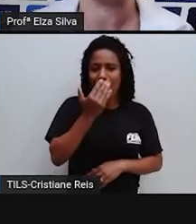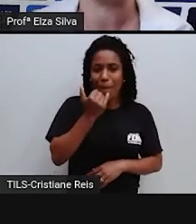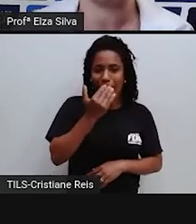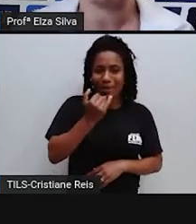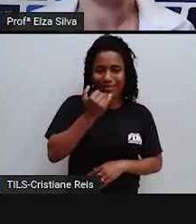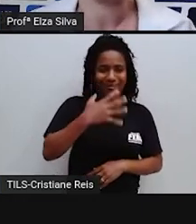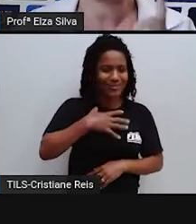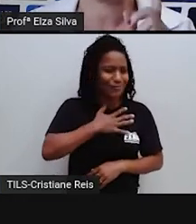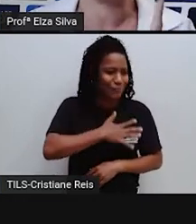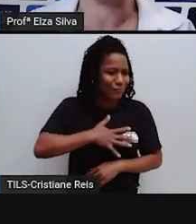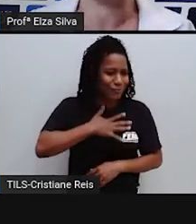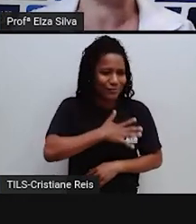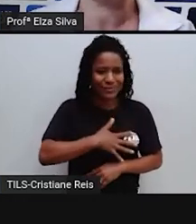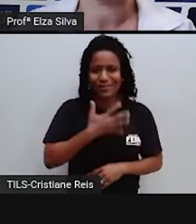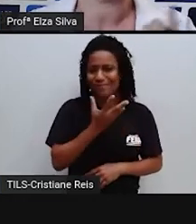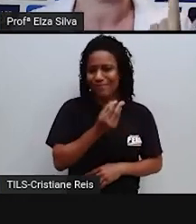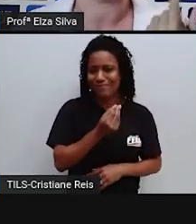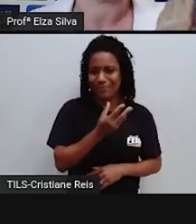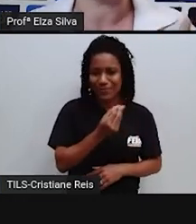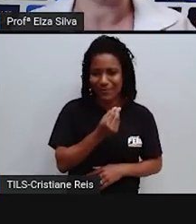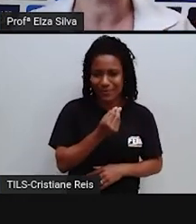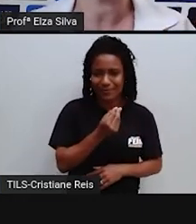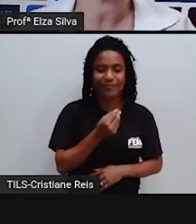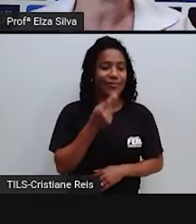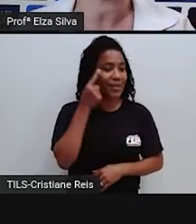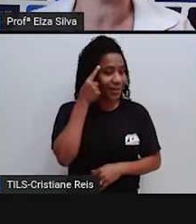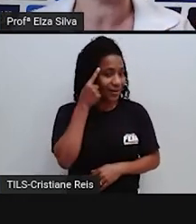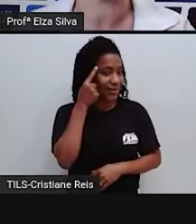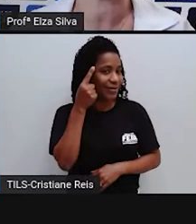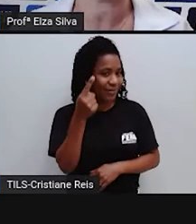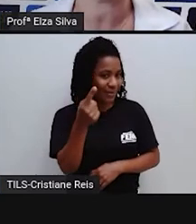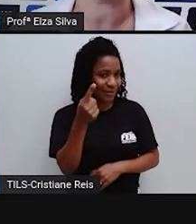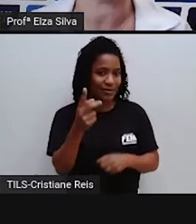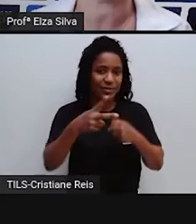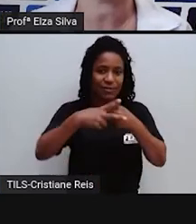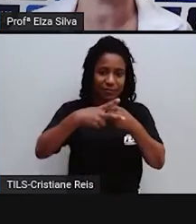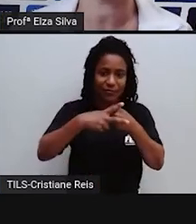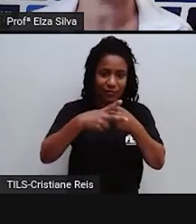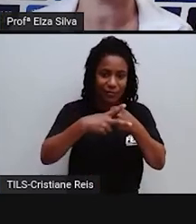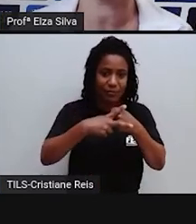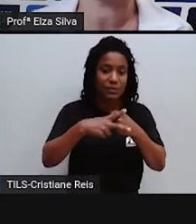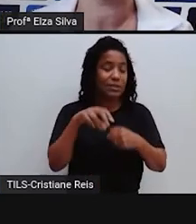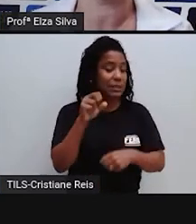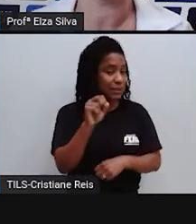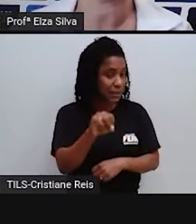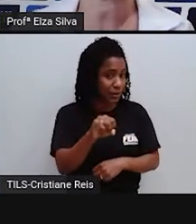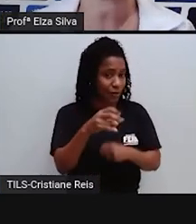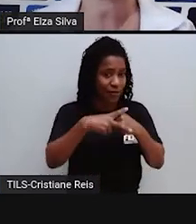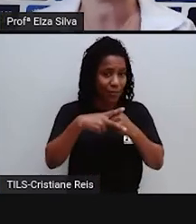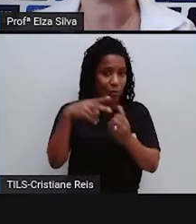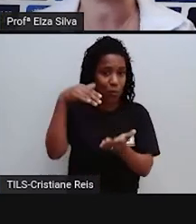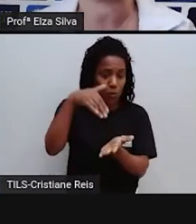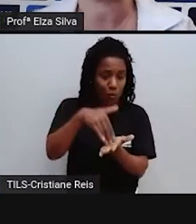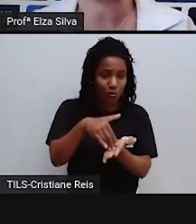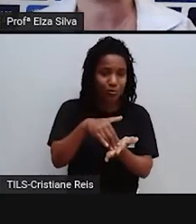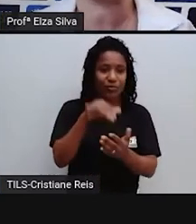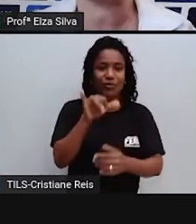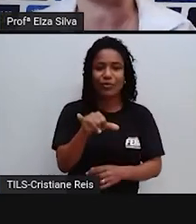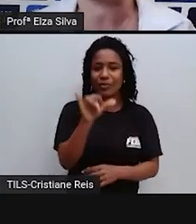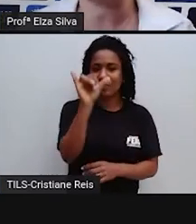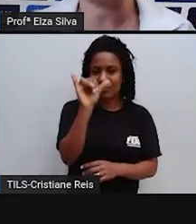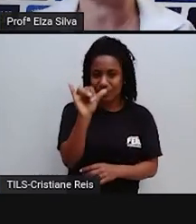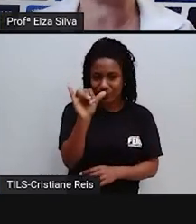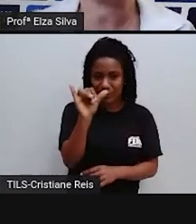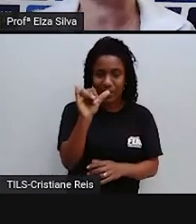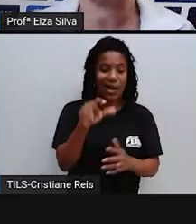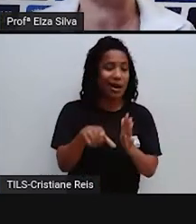Bahia Lembrando Que caso Estes verbos Terminem Em Y E antes Desse Y Você tem